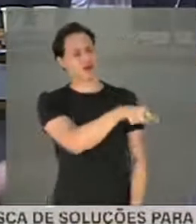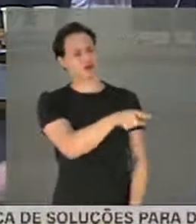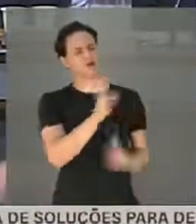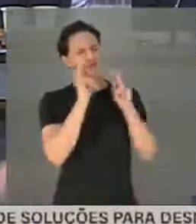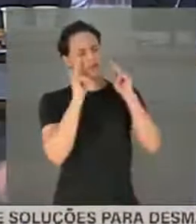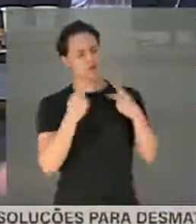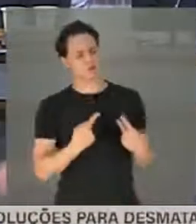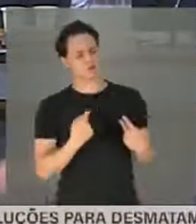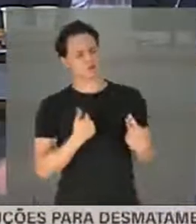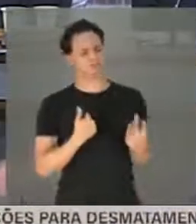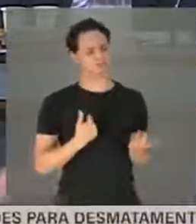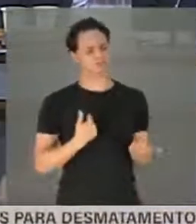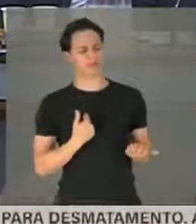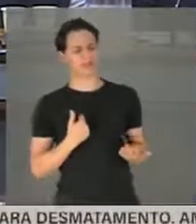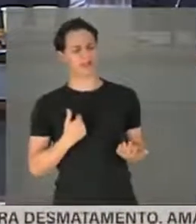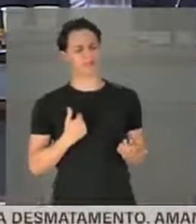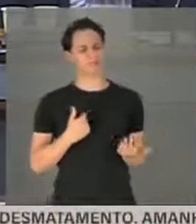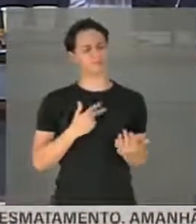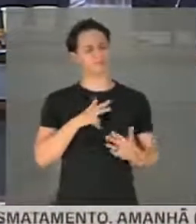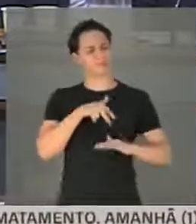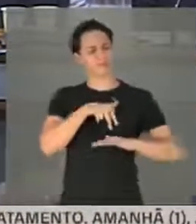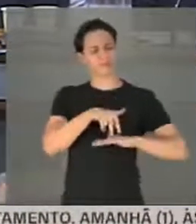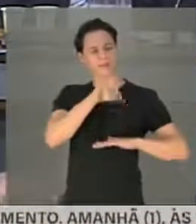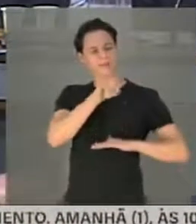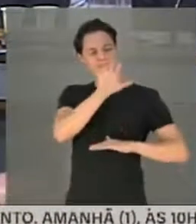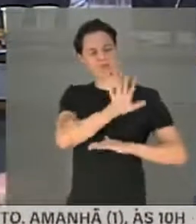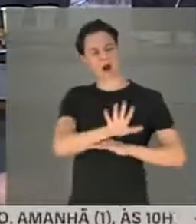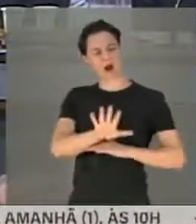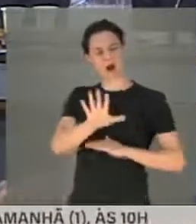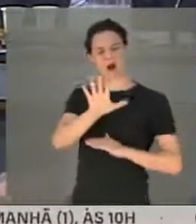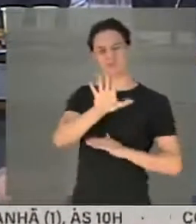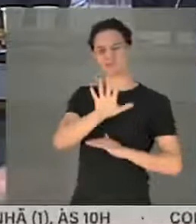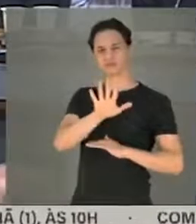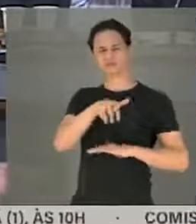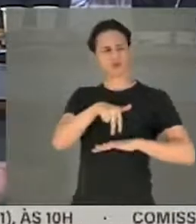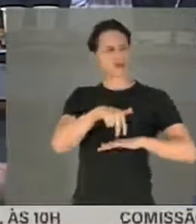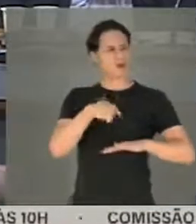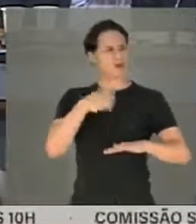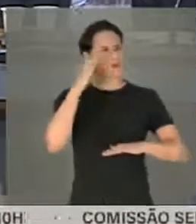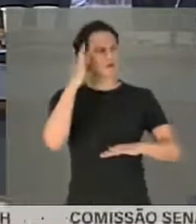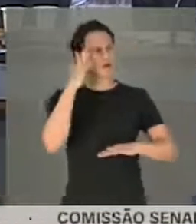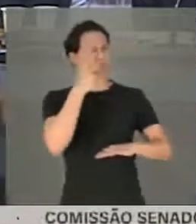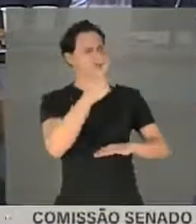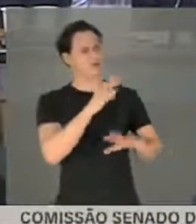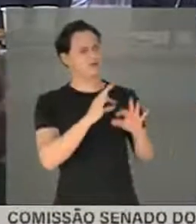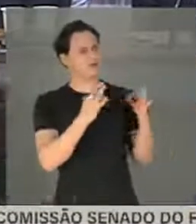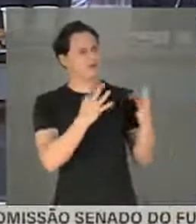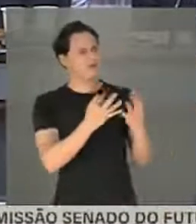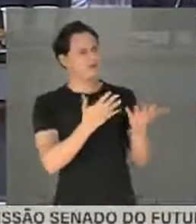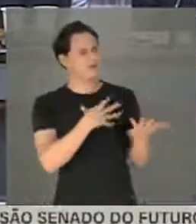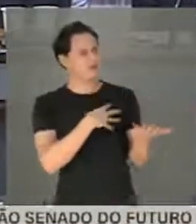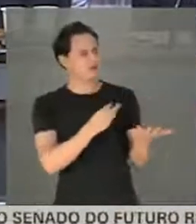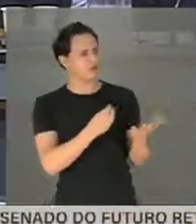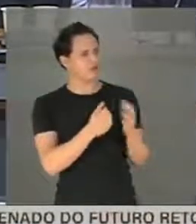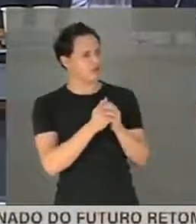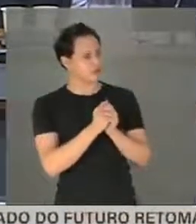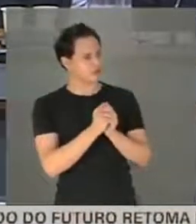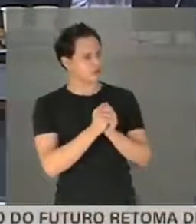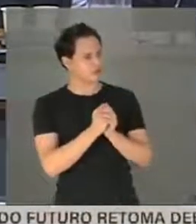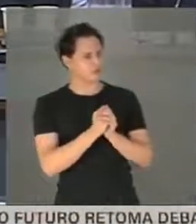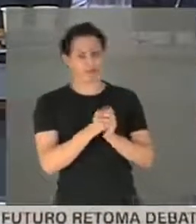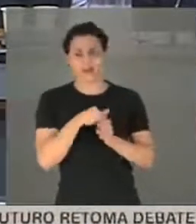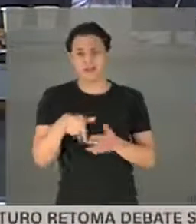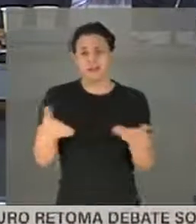em que passa uma imagem e eu fico me colocando no lugar dos seus filhos. Isso vai ficar registrado